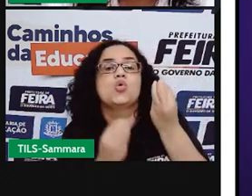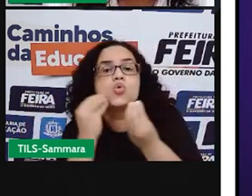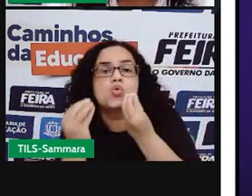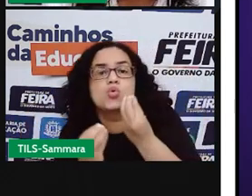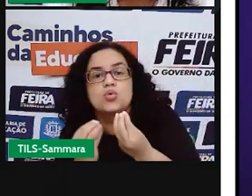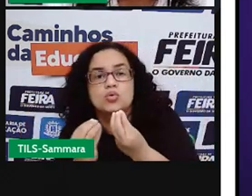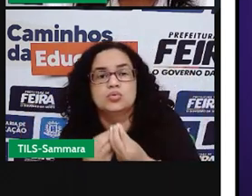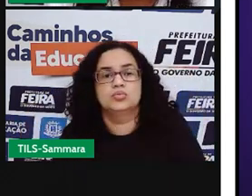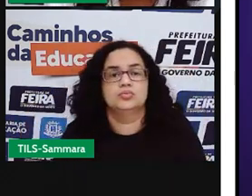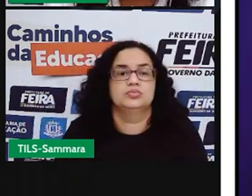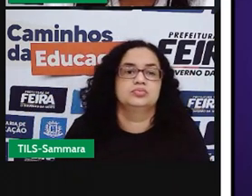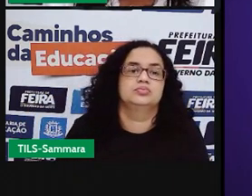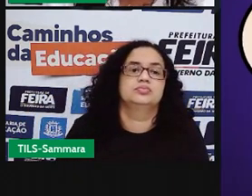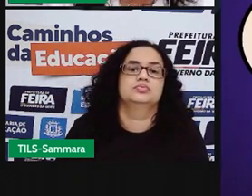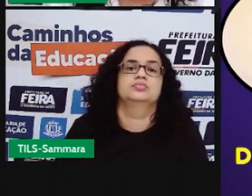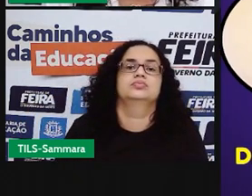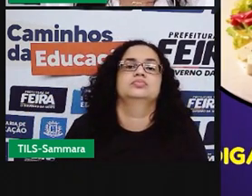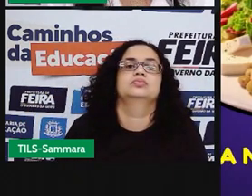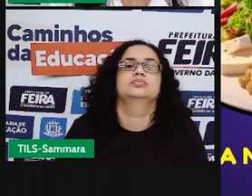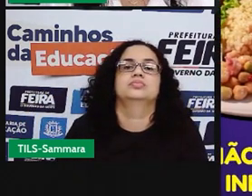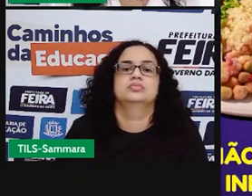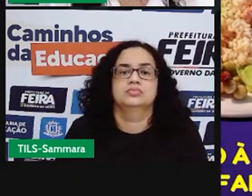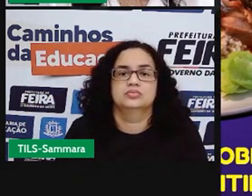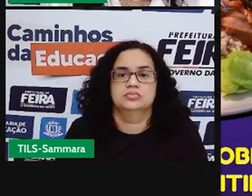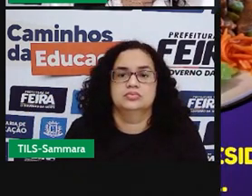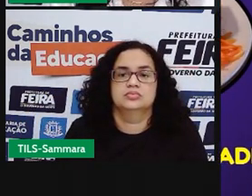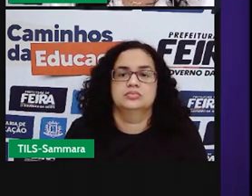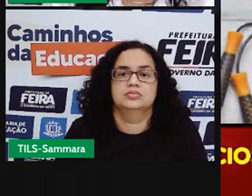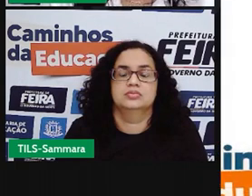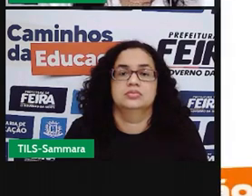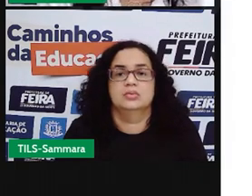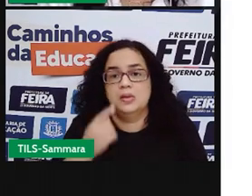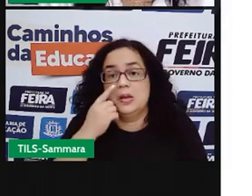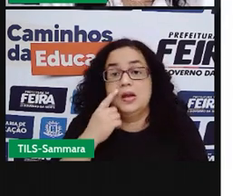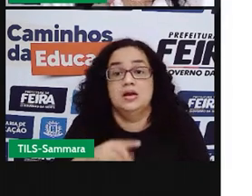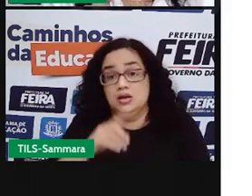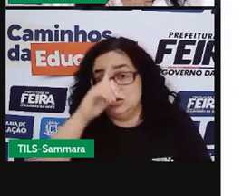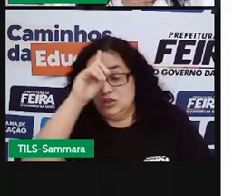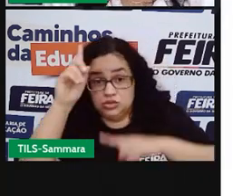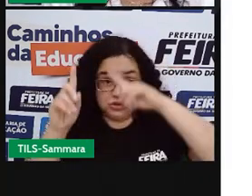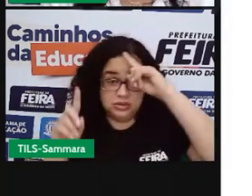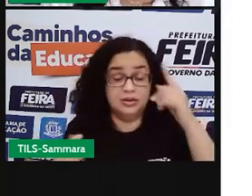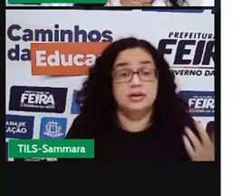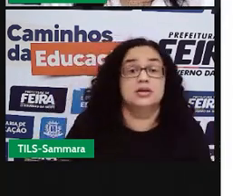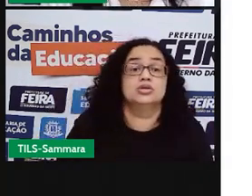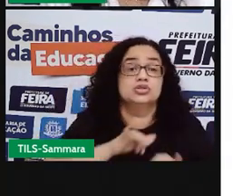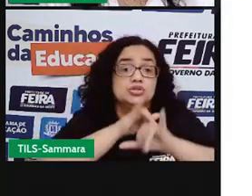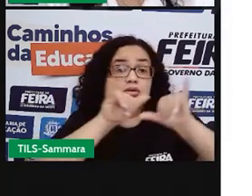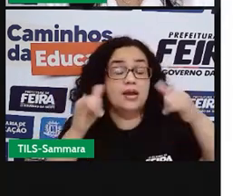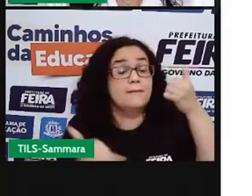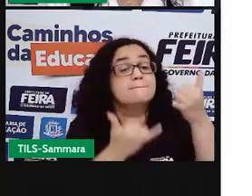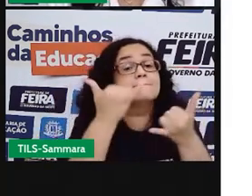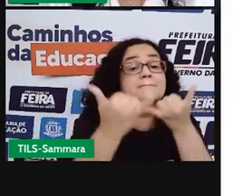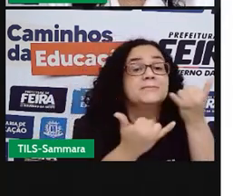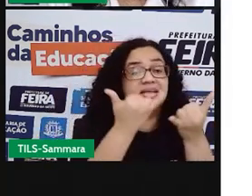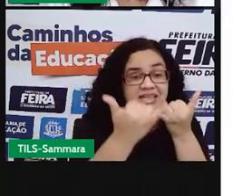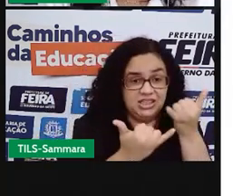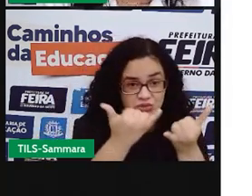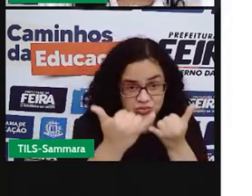construir o seu só. Tá bom? Vamos lá. Agora, a gente vai criar um cartaz publicitário sobre